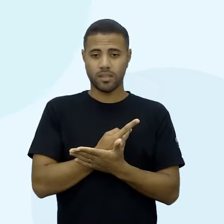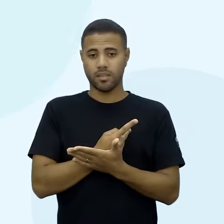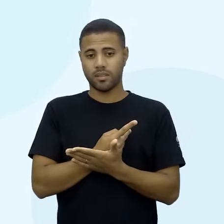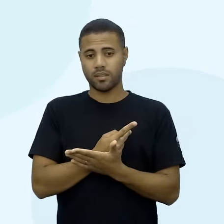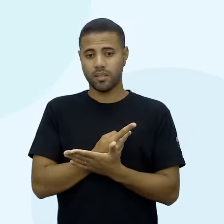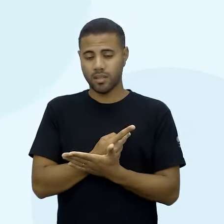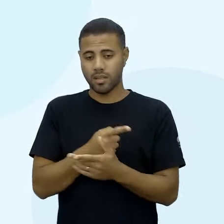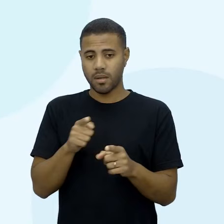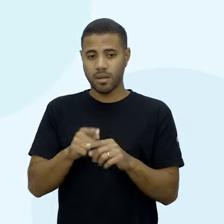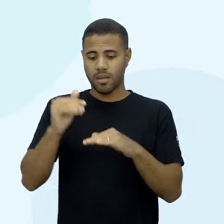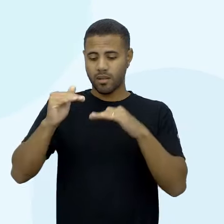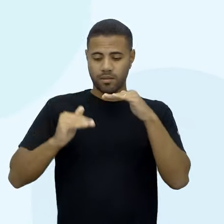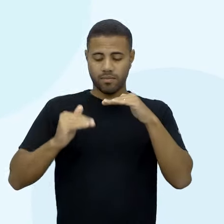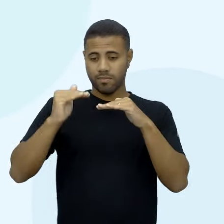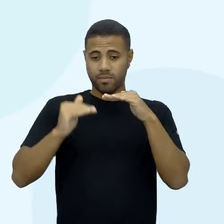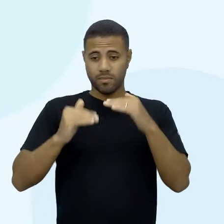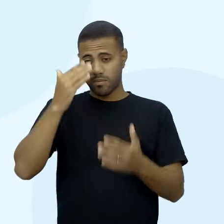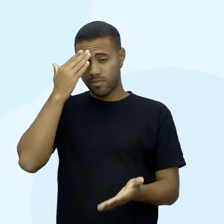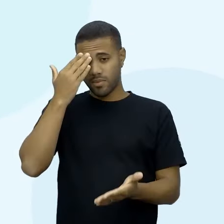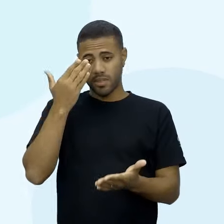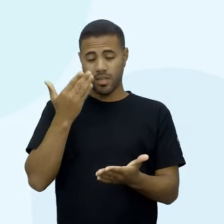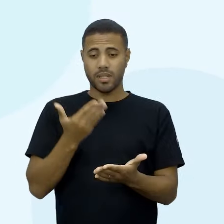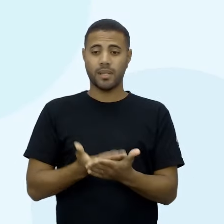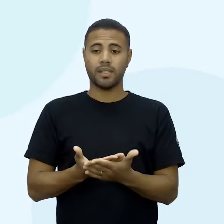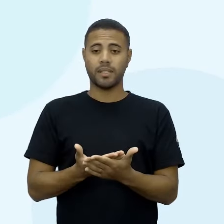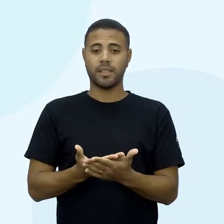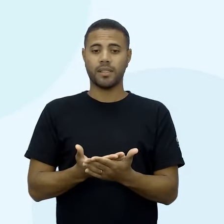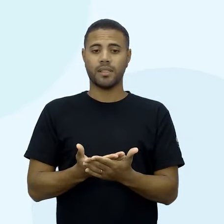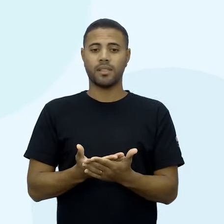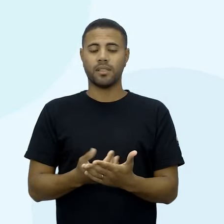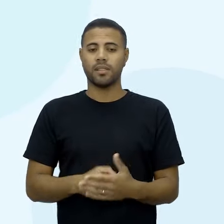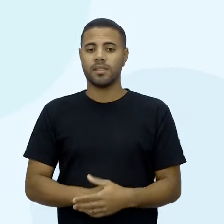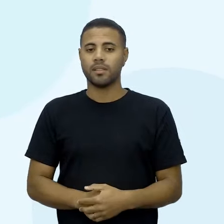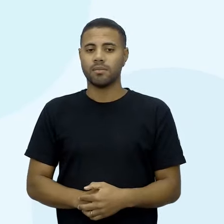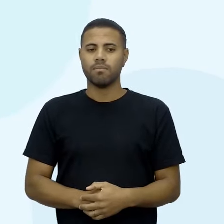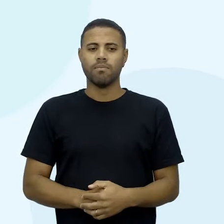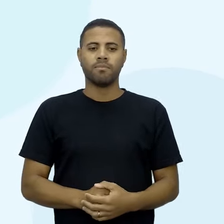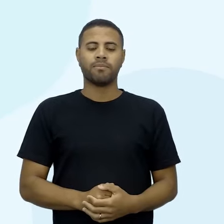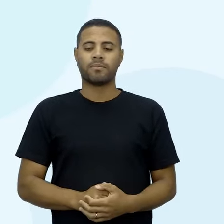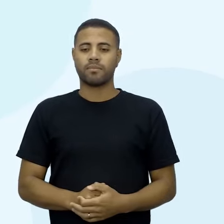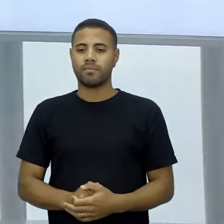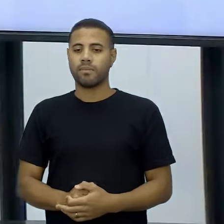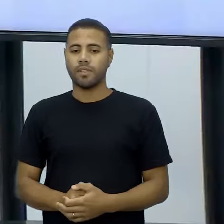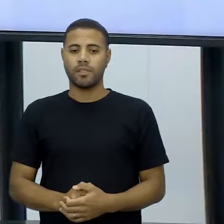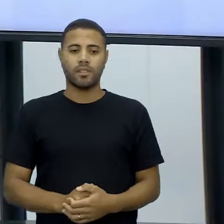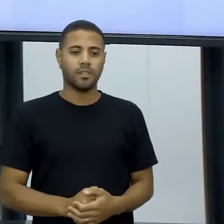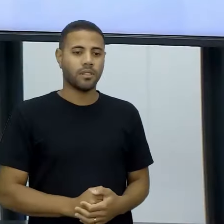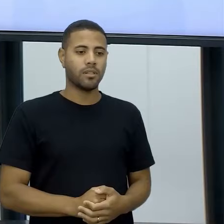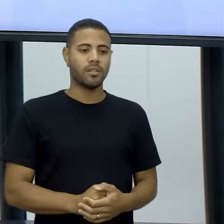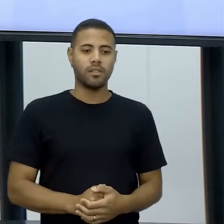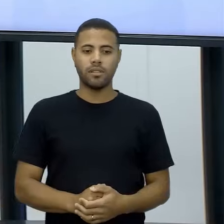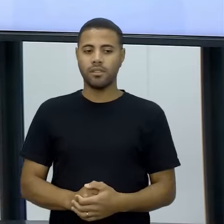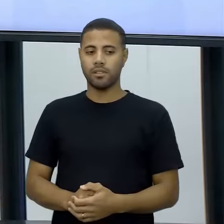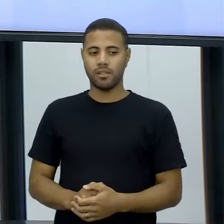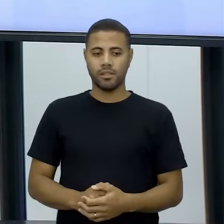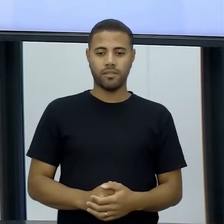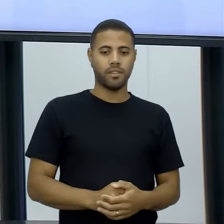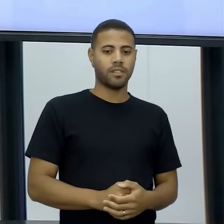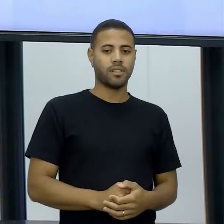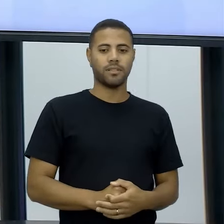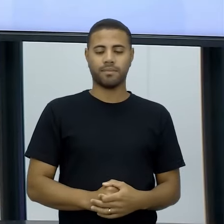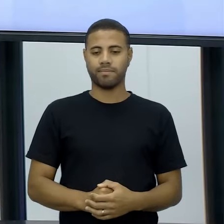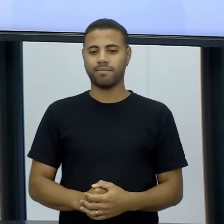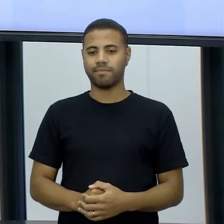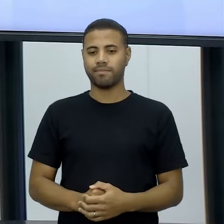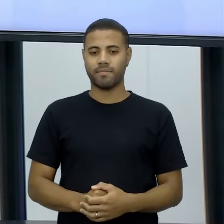e o nível de confiança de uma determinada pesquisa. Tudo bem? Então, é essa a ideia aí.